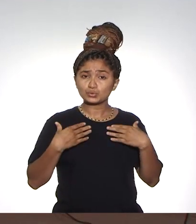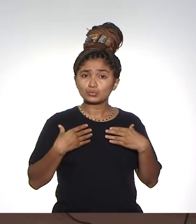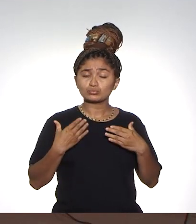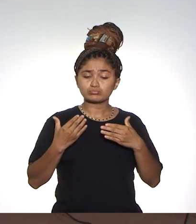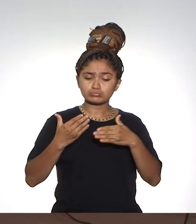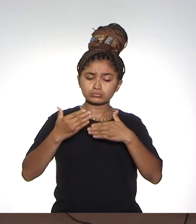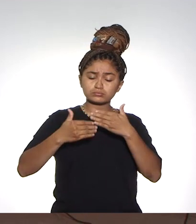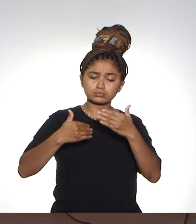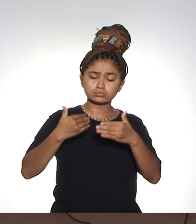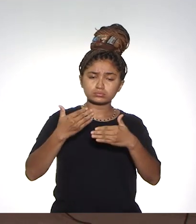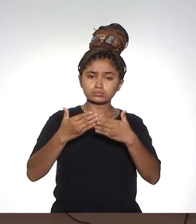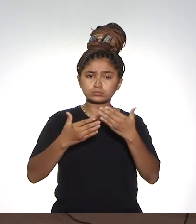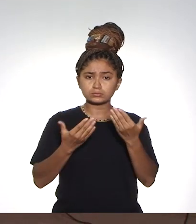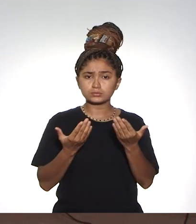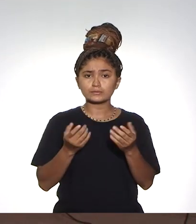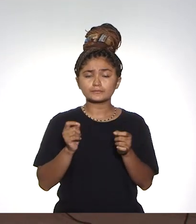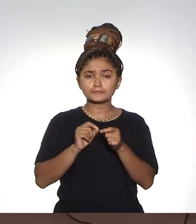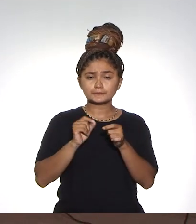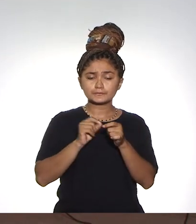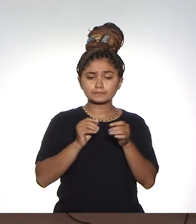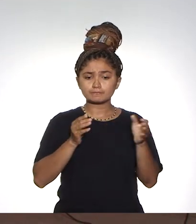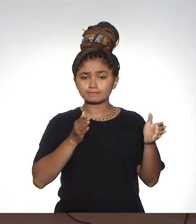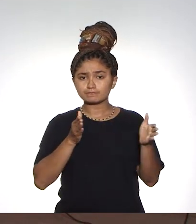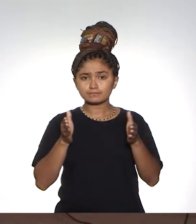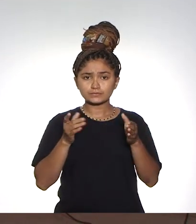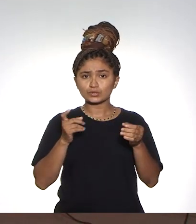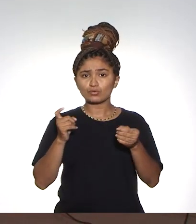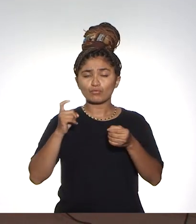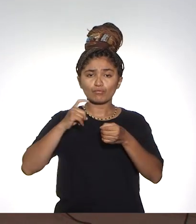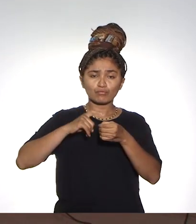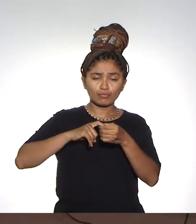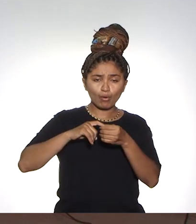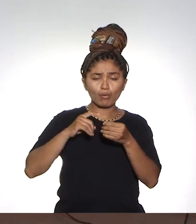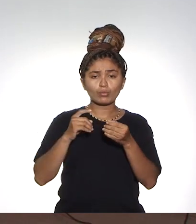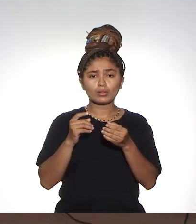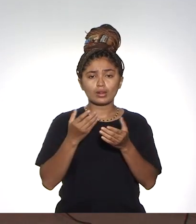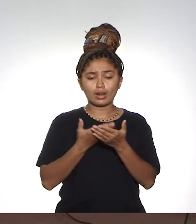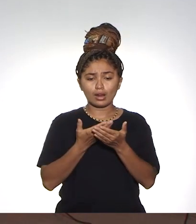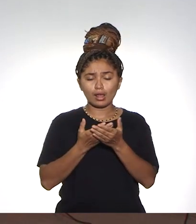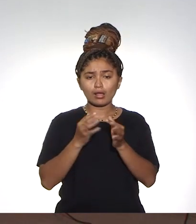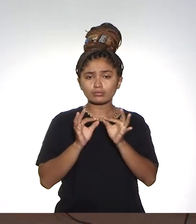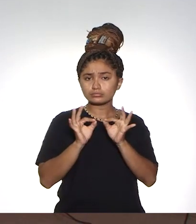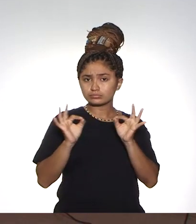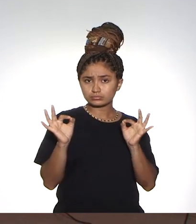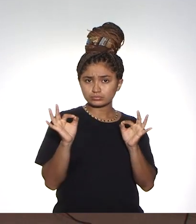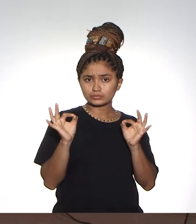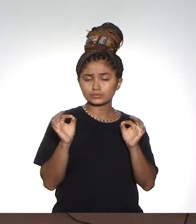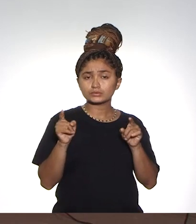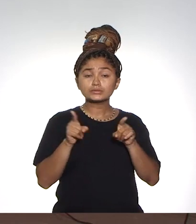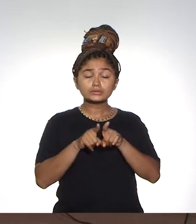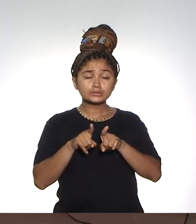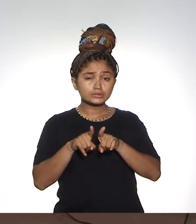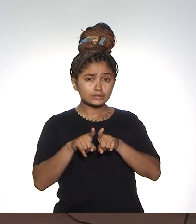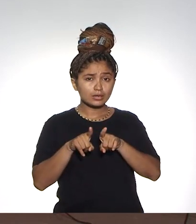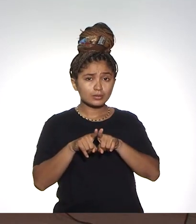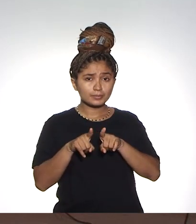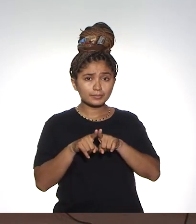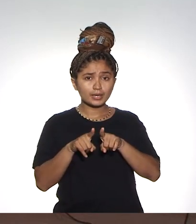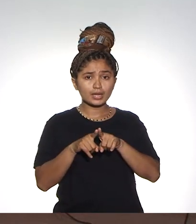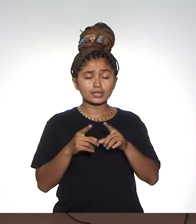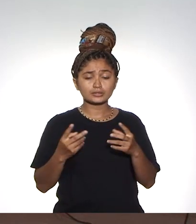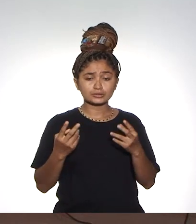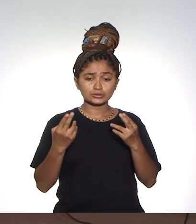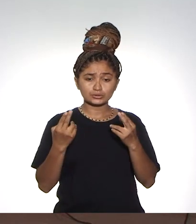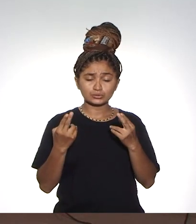e a mesma tranquilidade que nós fizemos no momento do retorno à aula no processo remoto, também será